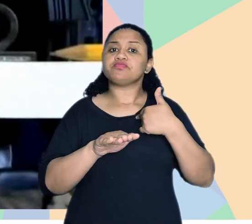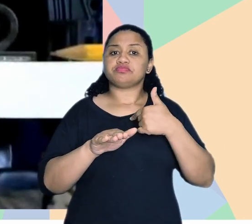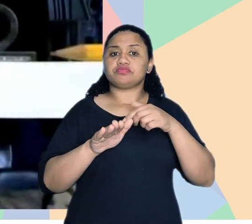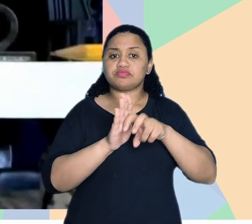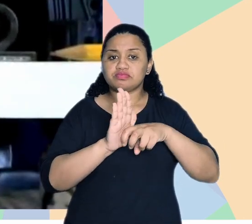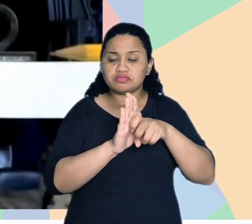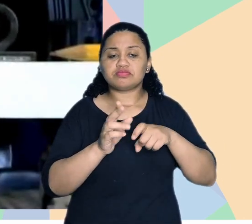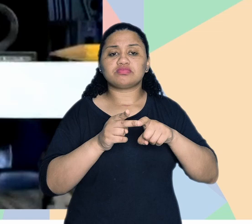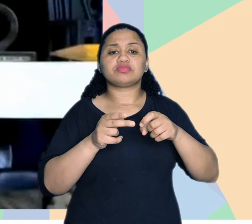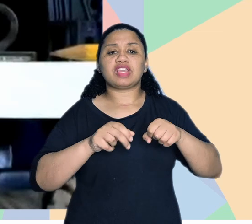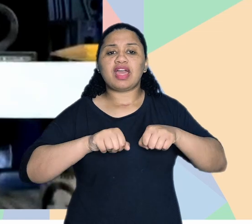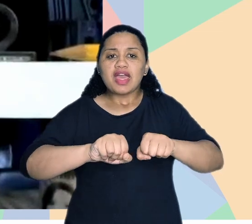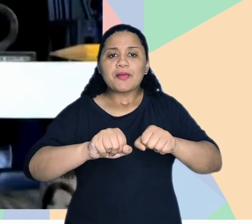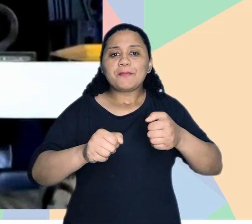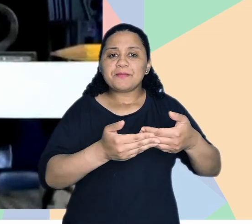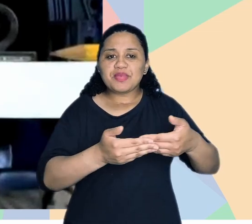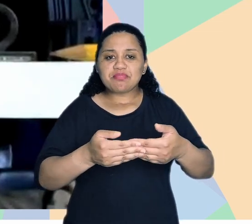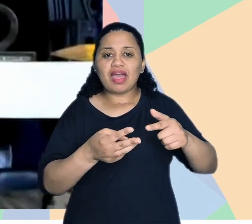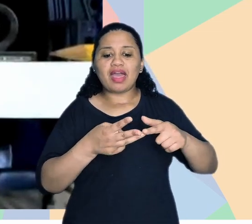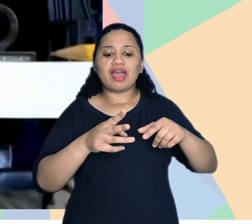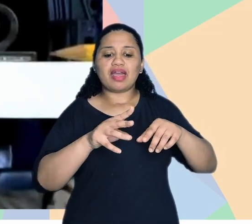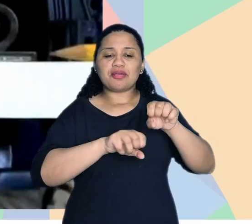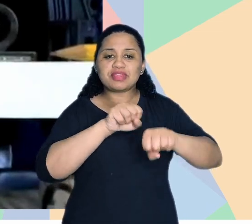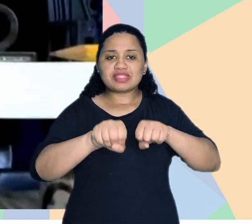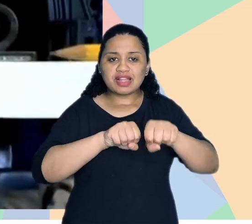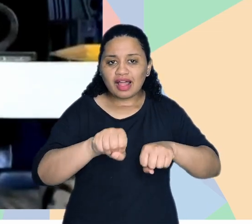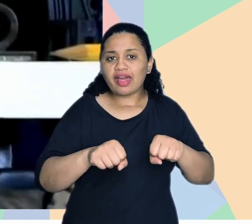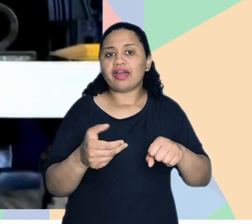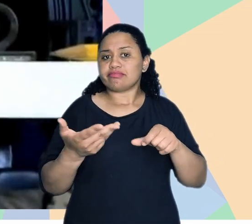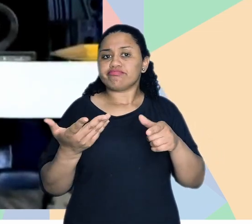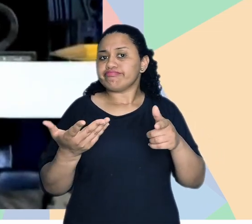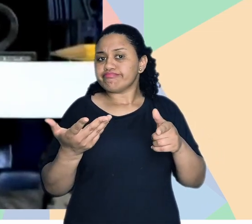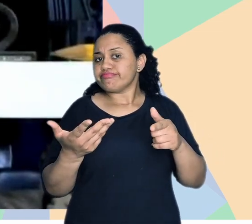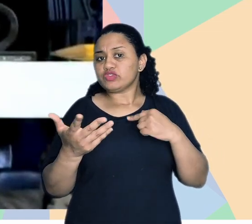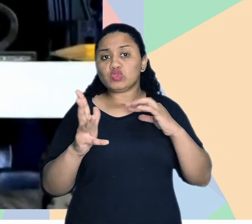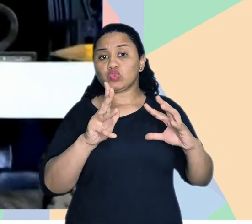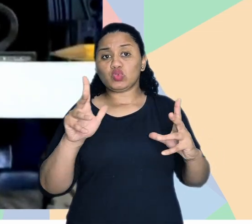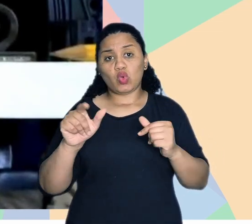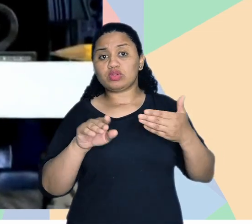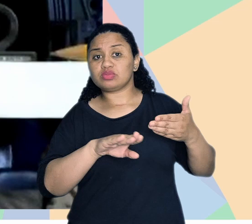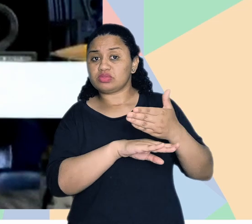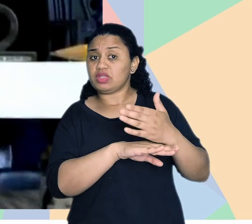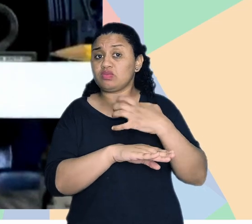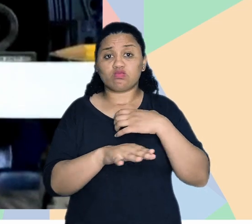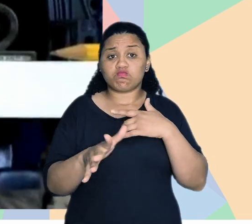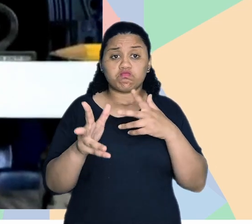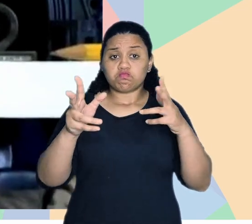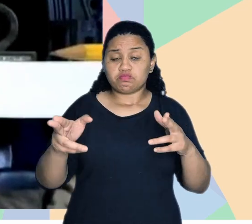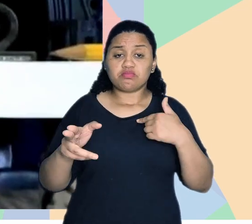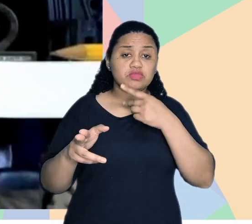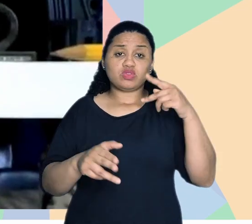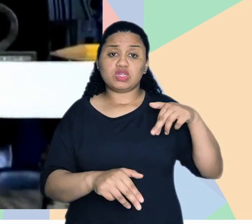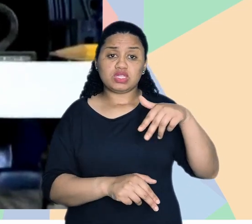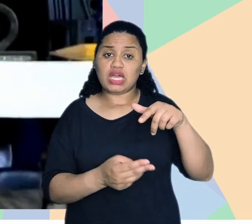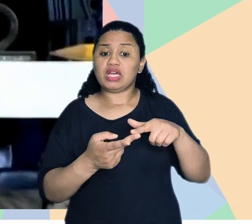entra carrinho de bebê, entra bicicleta, né? Às tem sistema de transporte que permite isso. Então, todo mundo entra de forma igual, né?